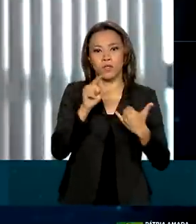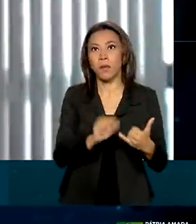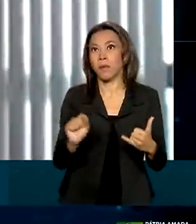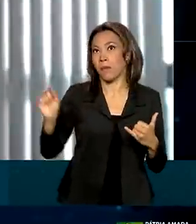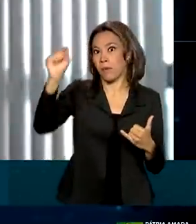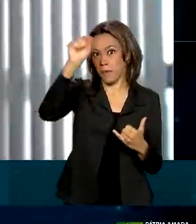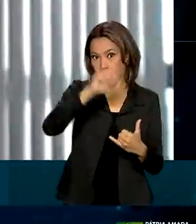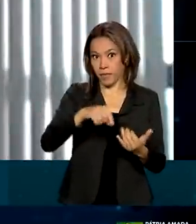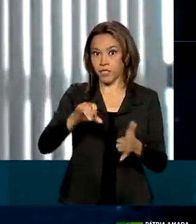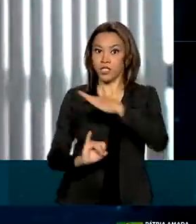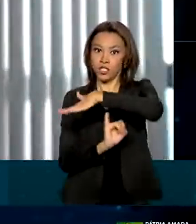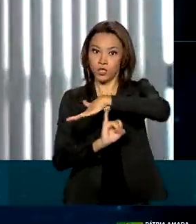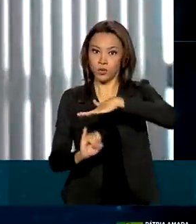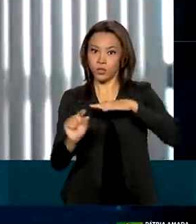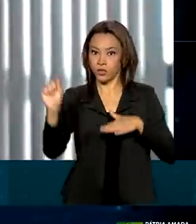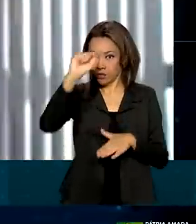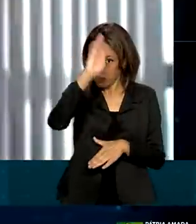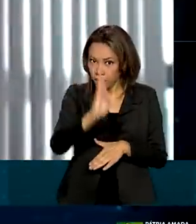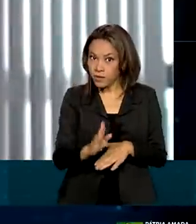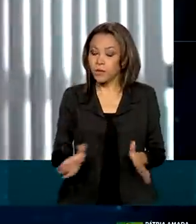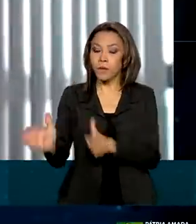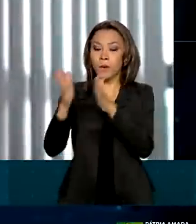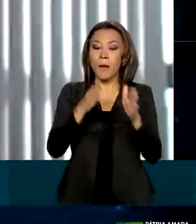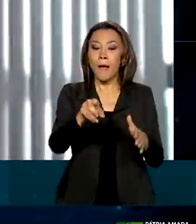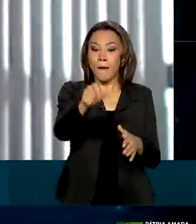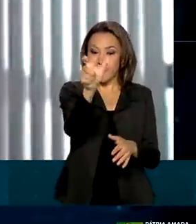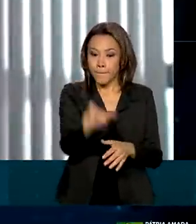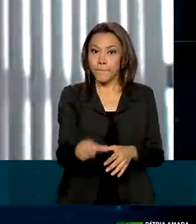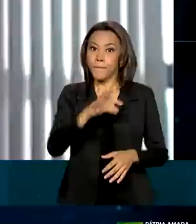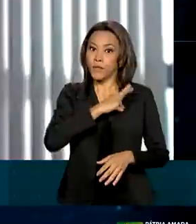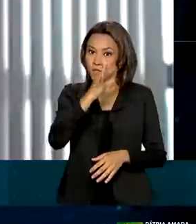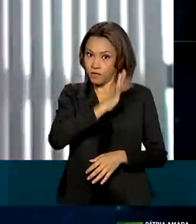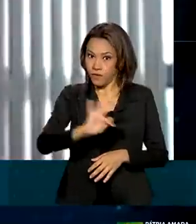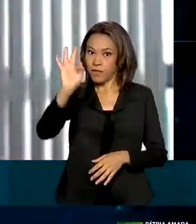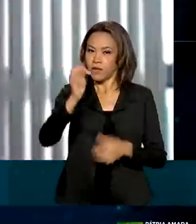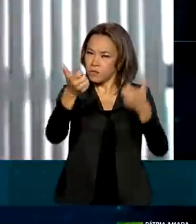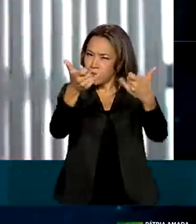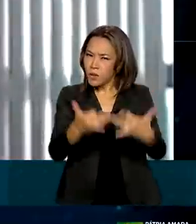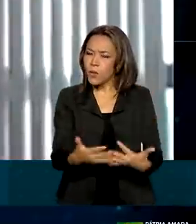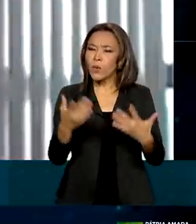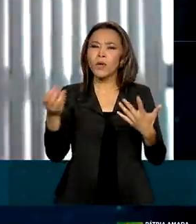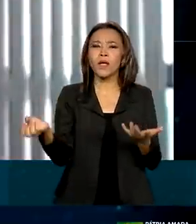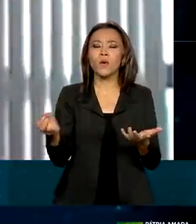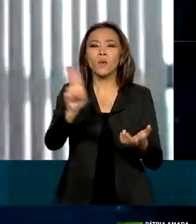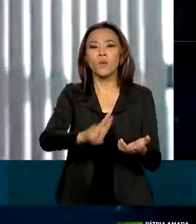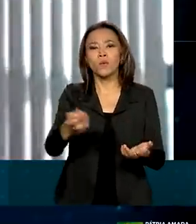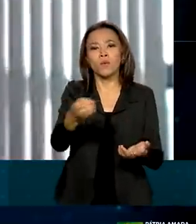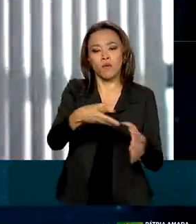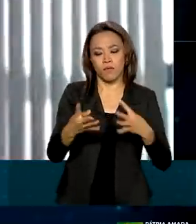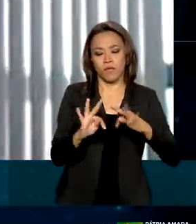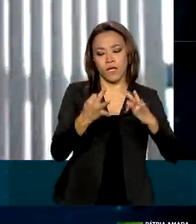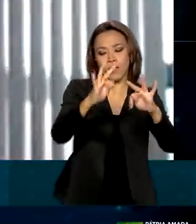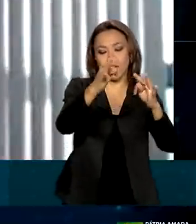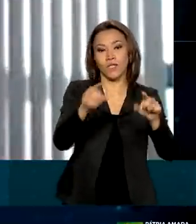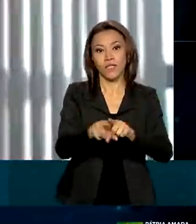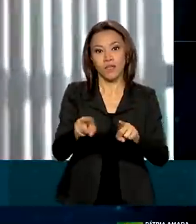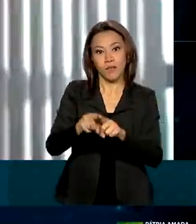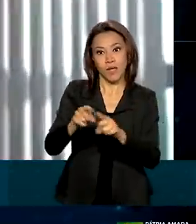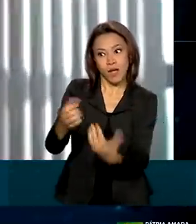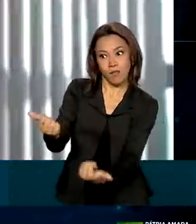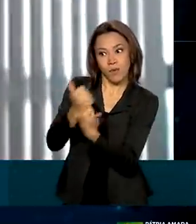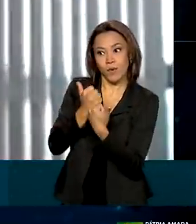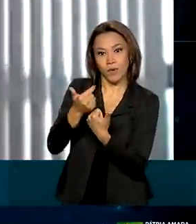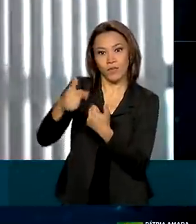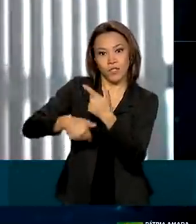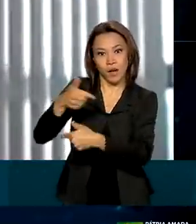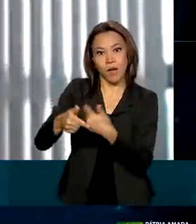Para isso, o diretor da Polícia Federal destacou o investimento em novas tecnologias e a integração de trabalhos. Pelos